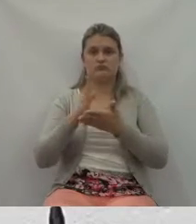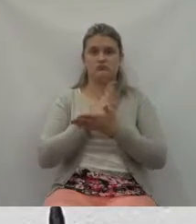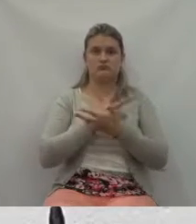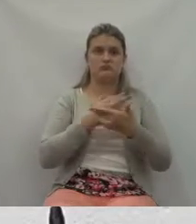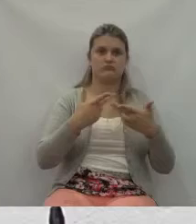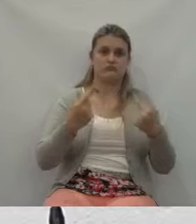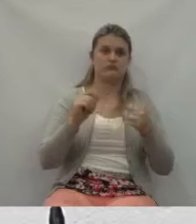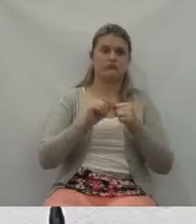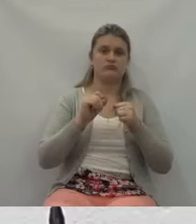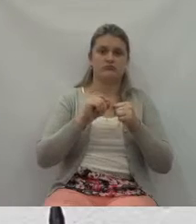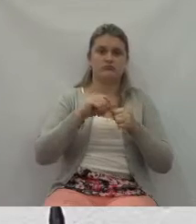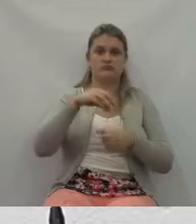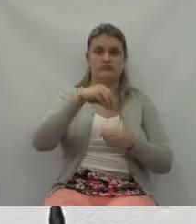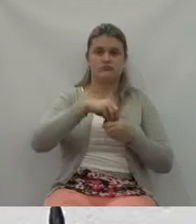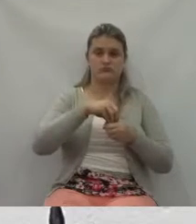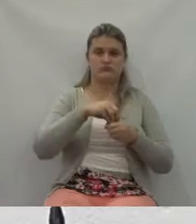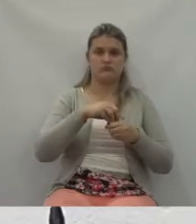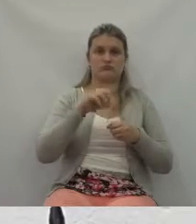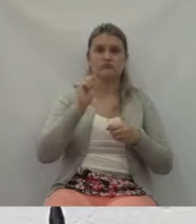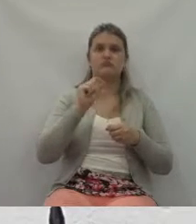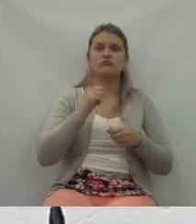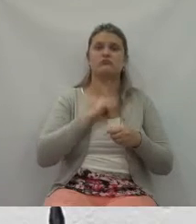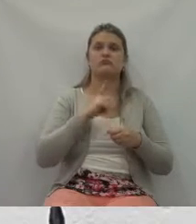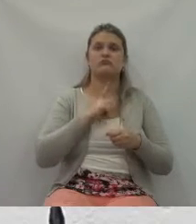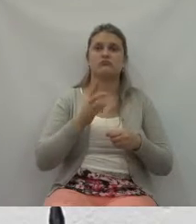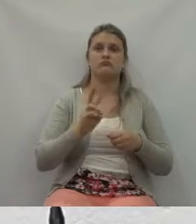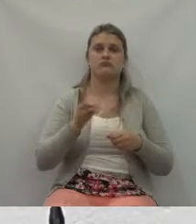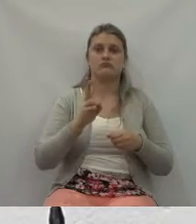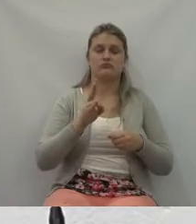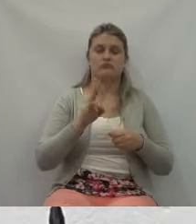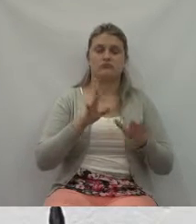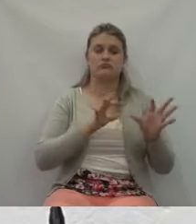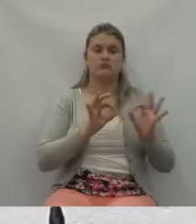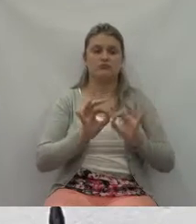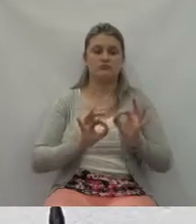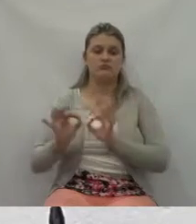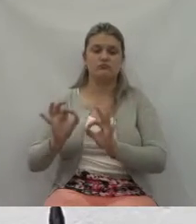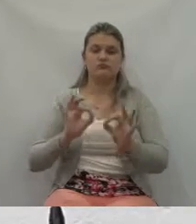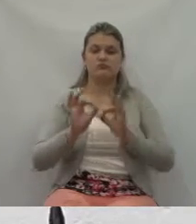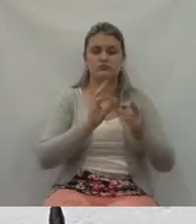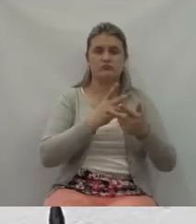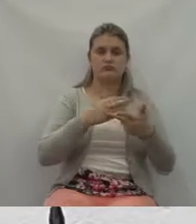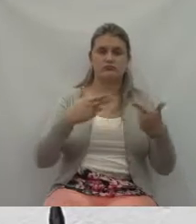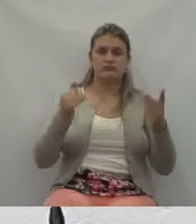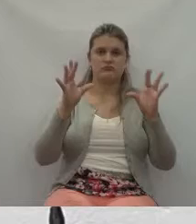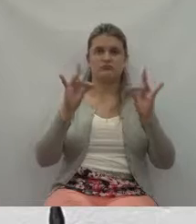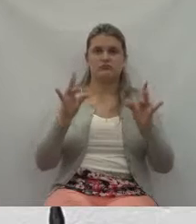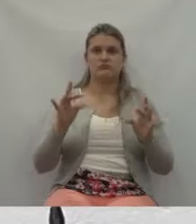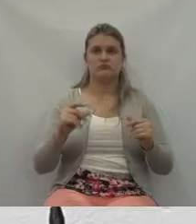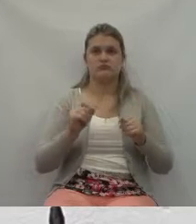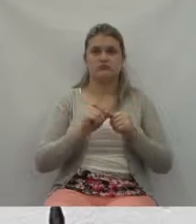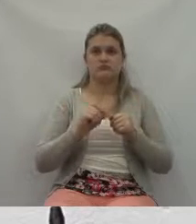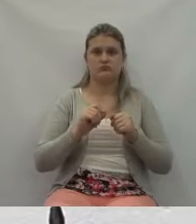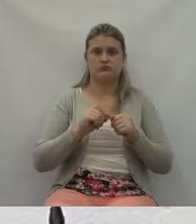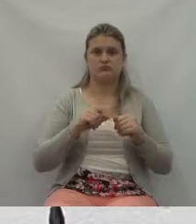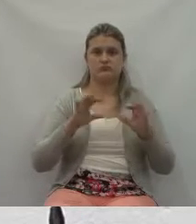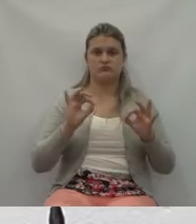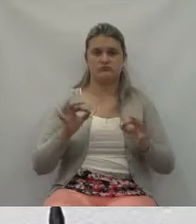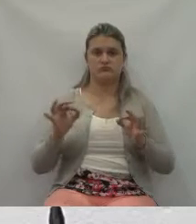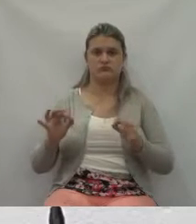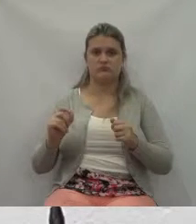pequeno, que se puxa para um lado e descobre o outro, fazer algumas coisas para a gente fazer corretamente, fazer de forma idônea,